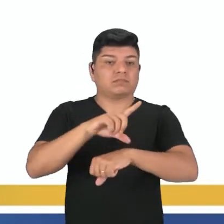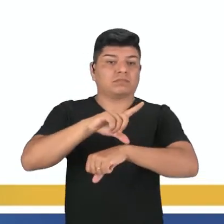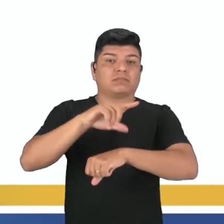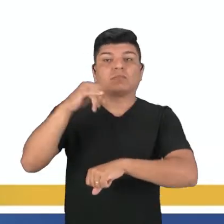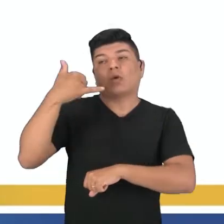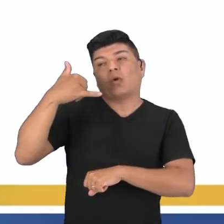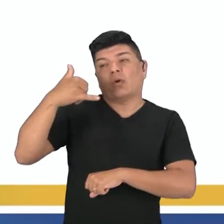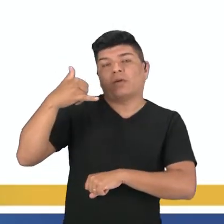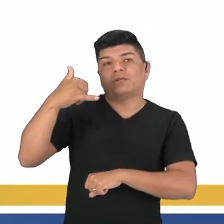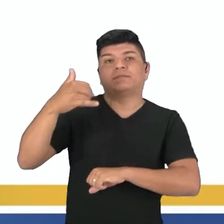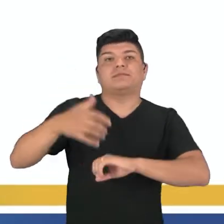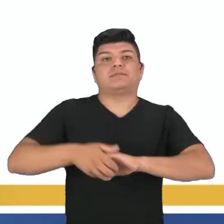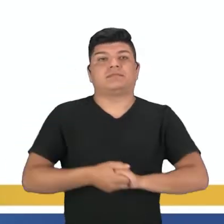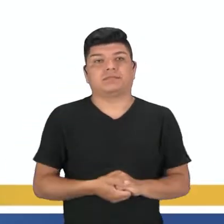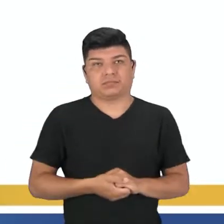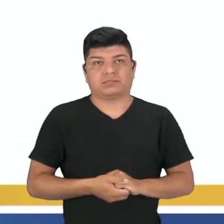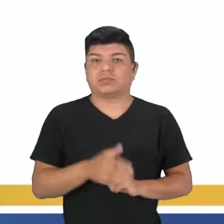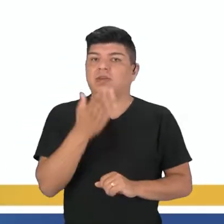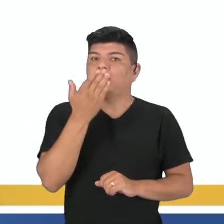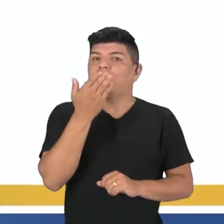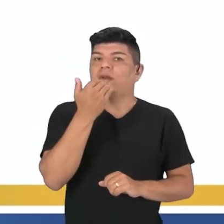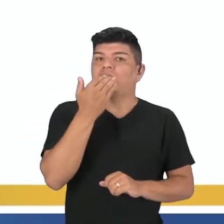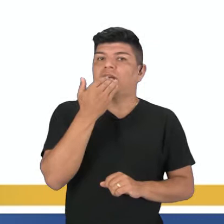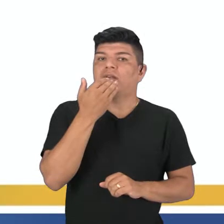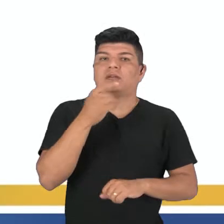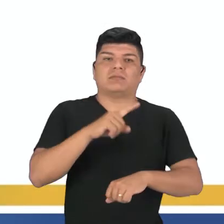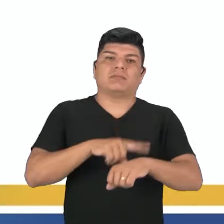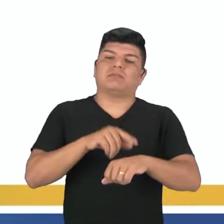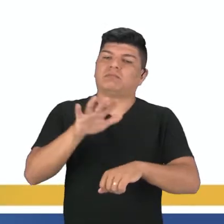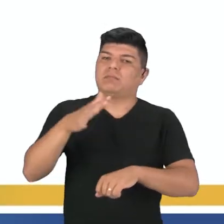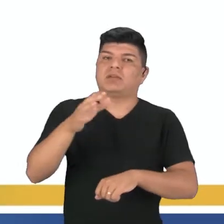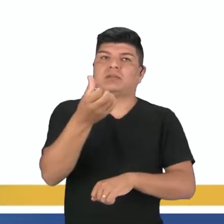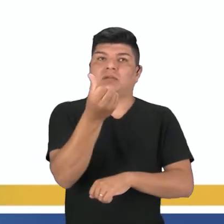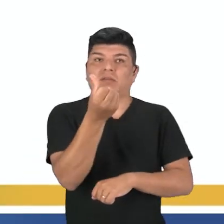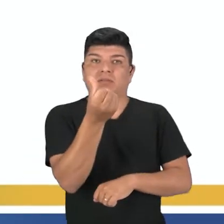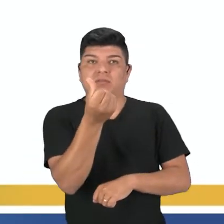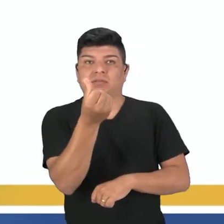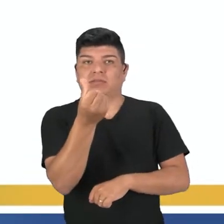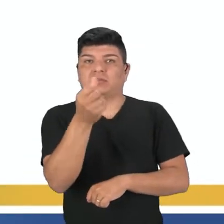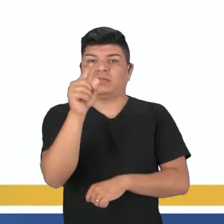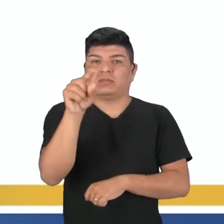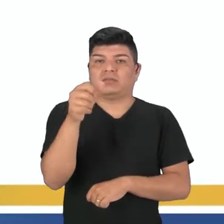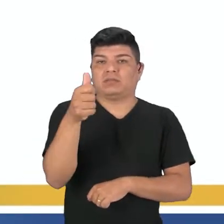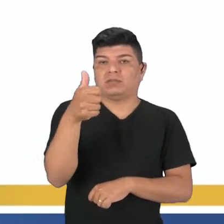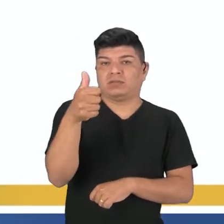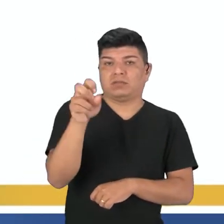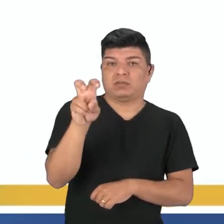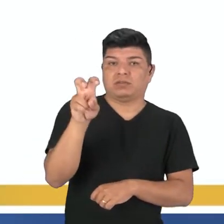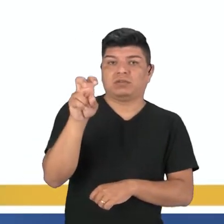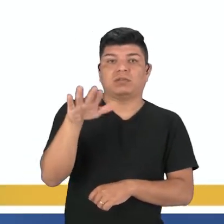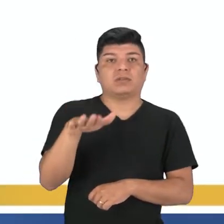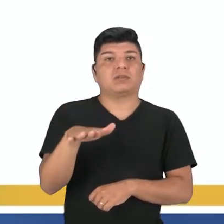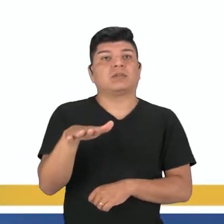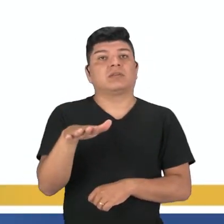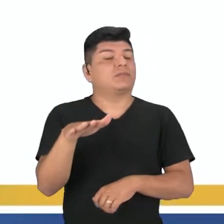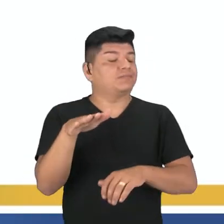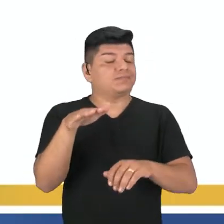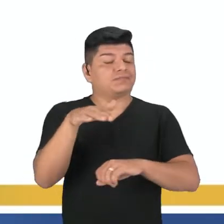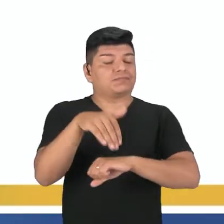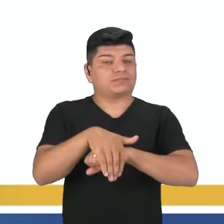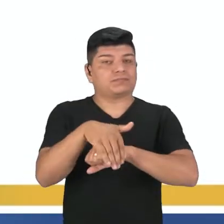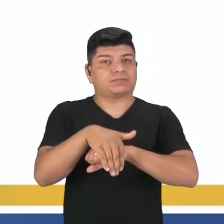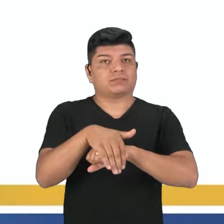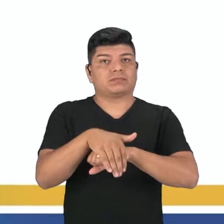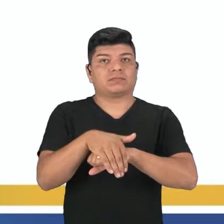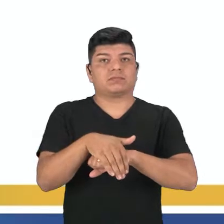telefone tocou. A refeição que ele estava fazendo era por volta de 6h às 6h15. O telefone tocou às 6h10.